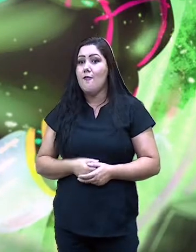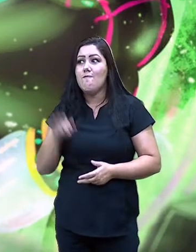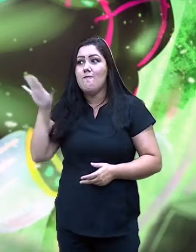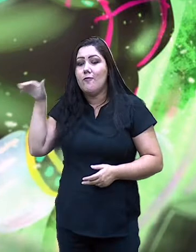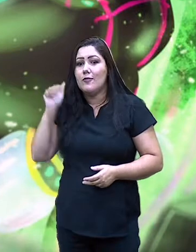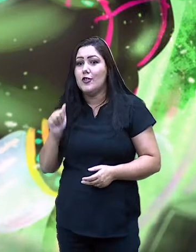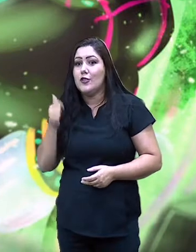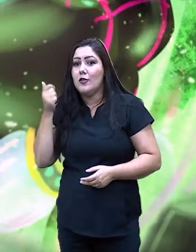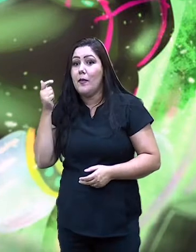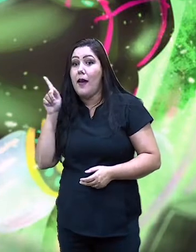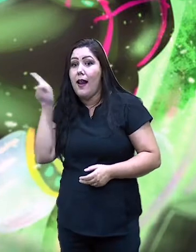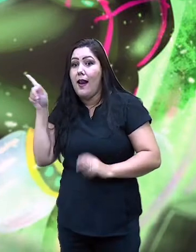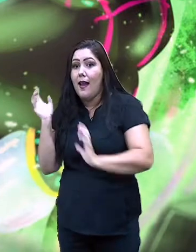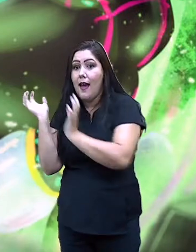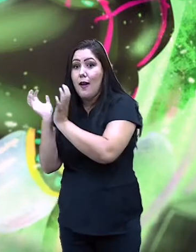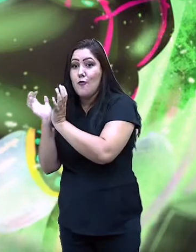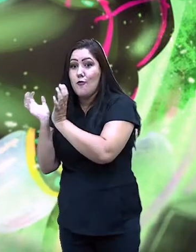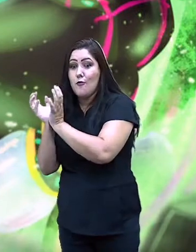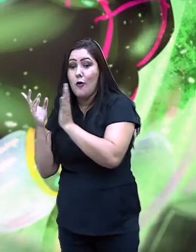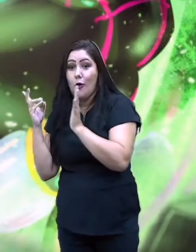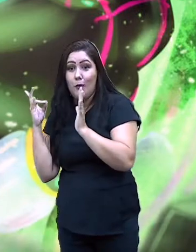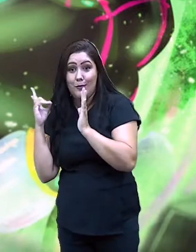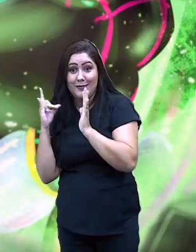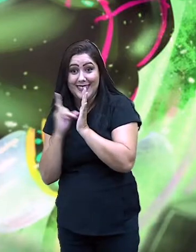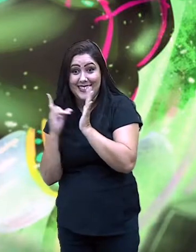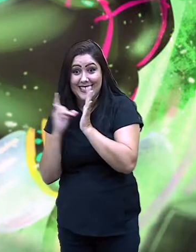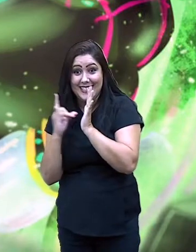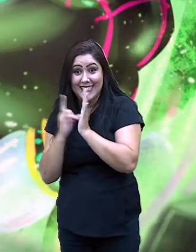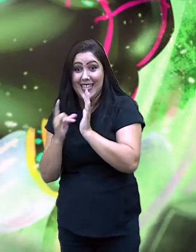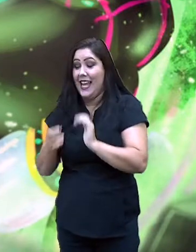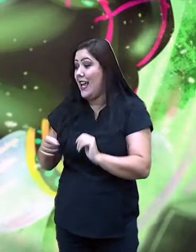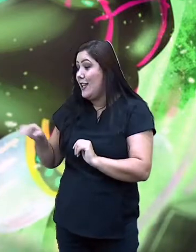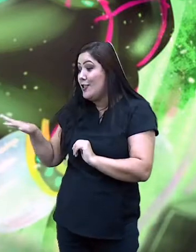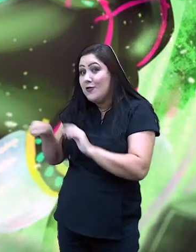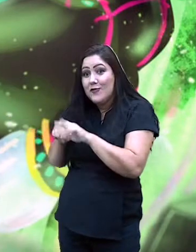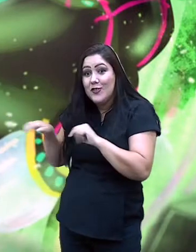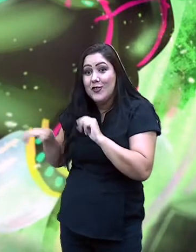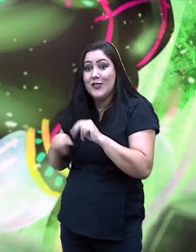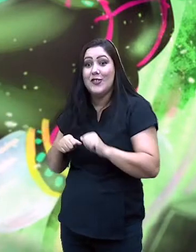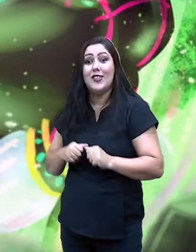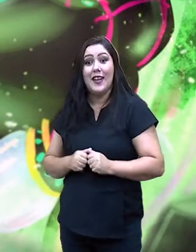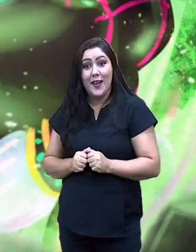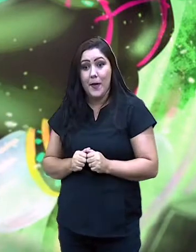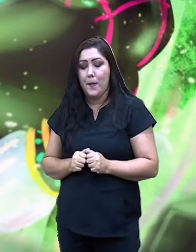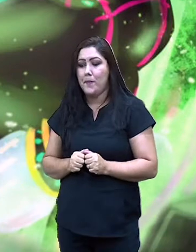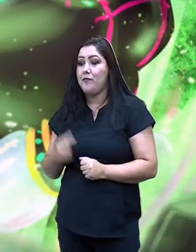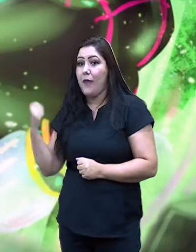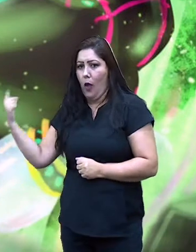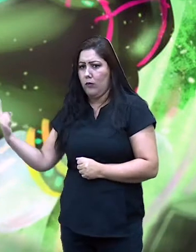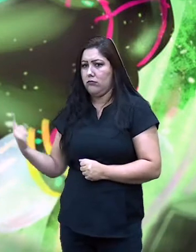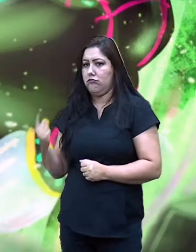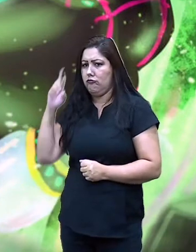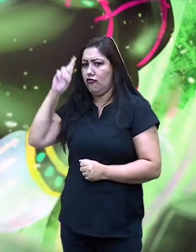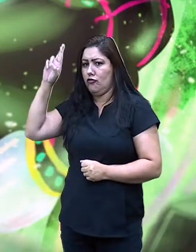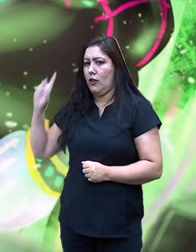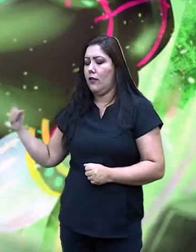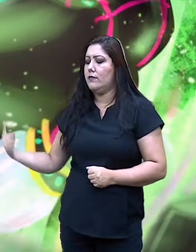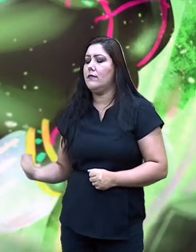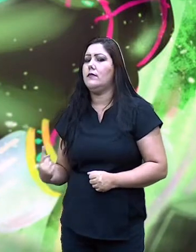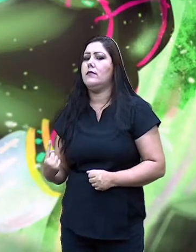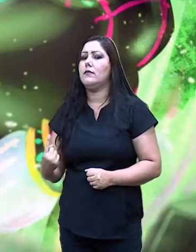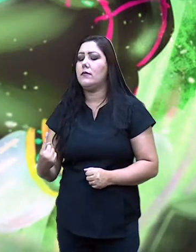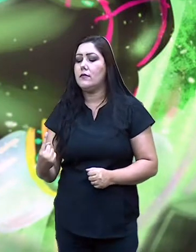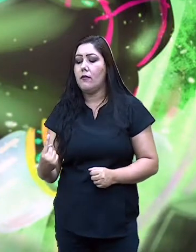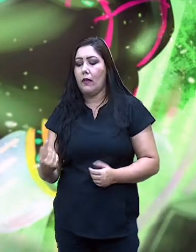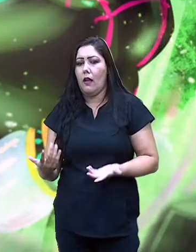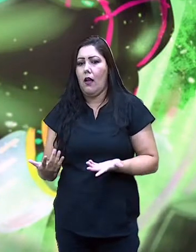àquela fazenda, existe uma aldeia indígena. Então, ele vai chamar esse pajé. O